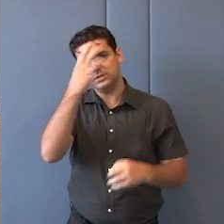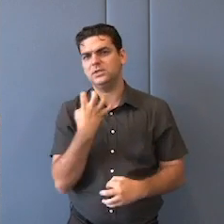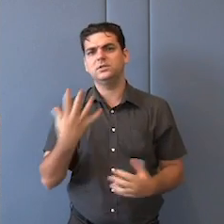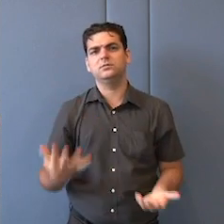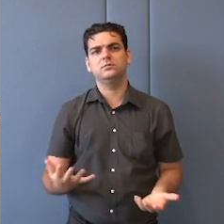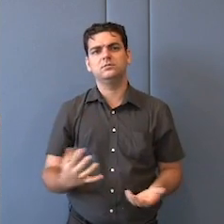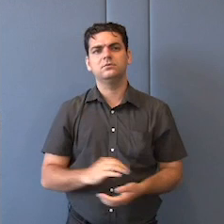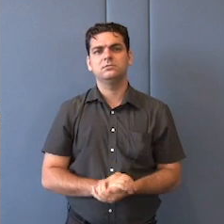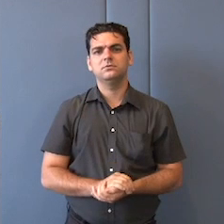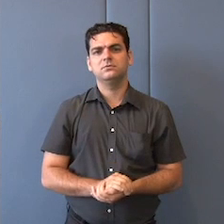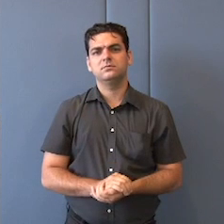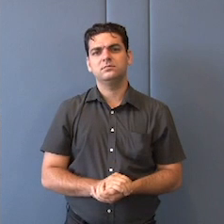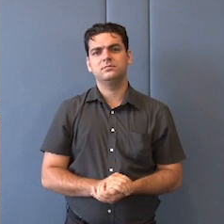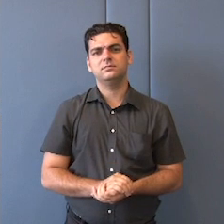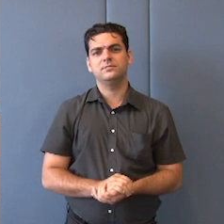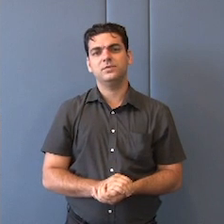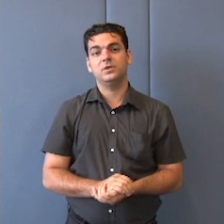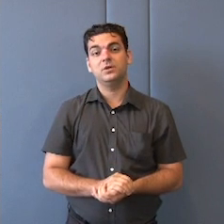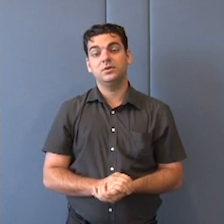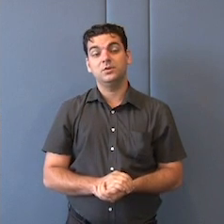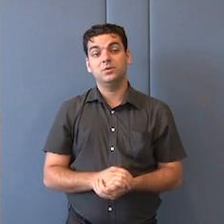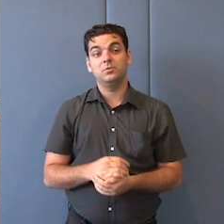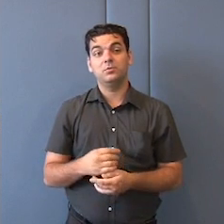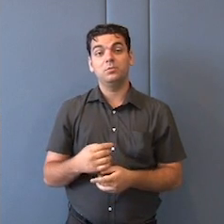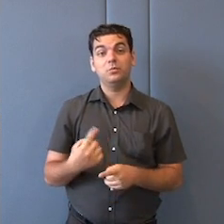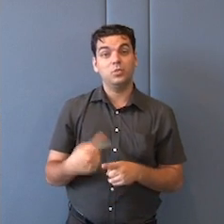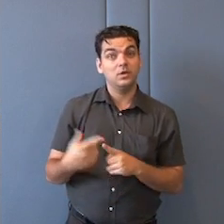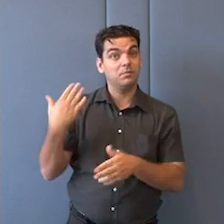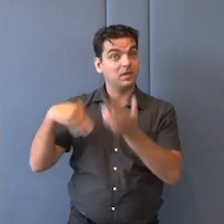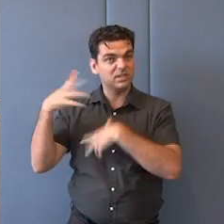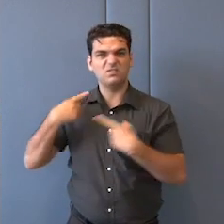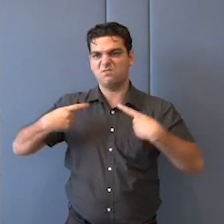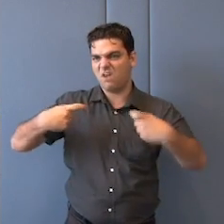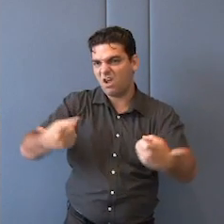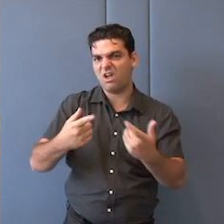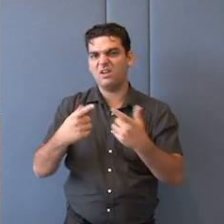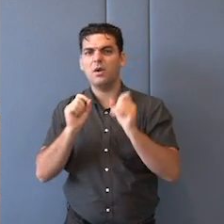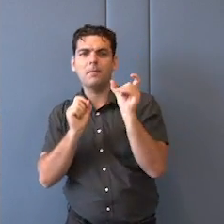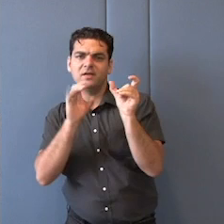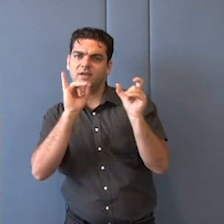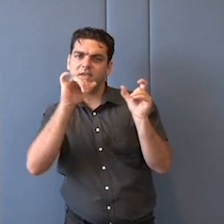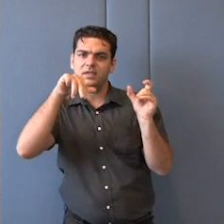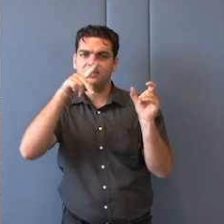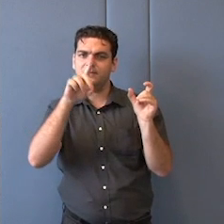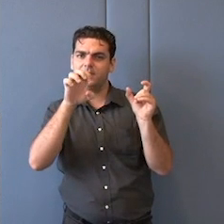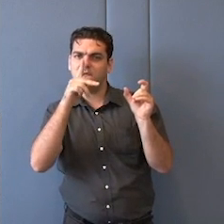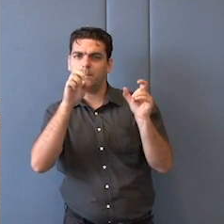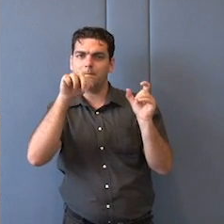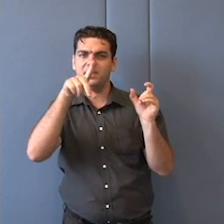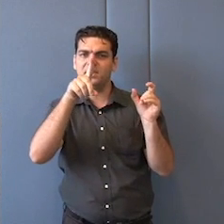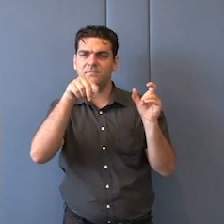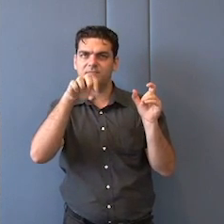Lembrava isso também, nós nascemos não só com a independência, mas com a palavra independência, com o conceito de independência, com o grito